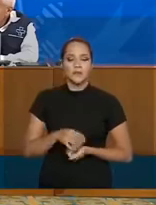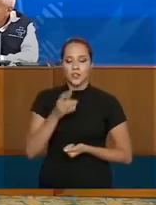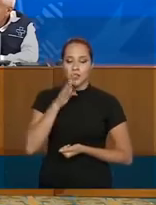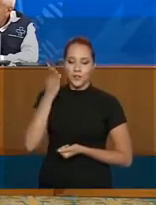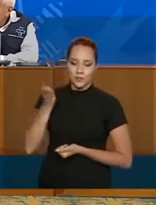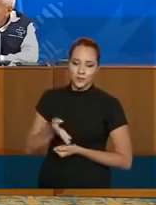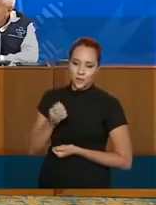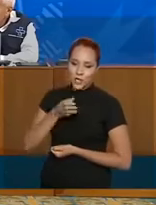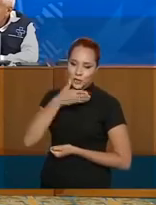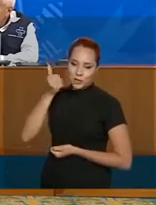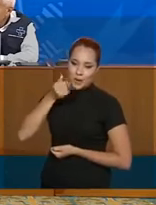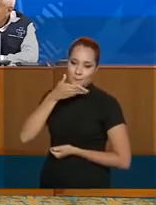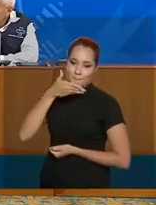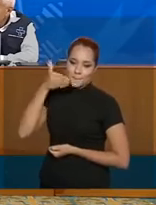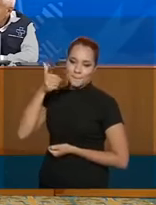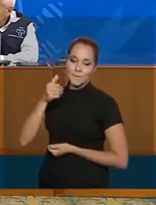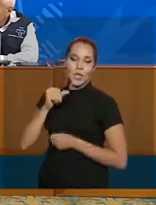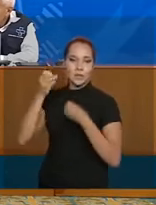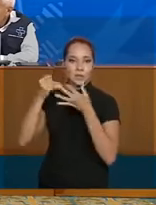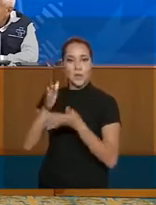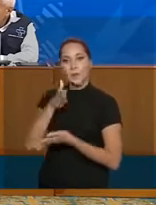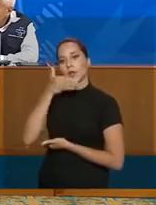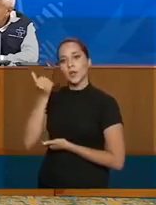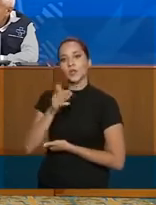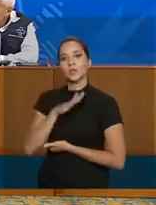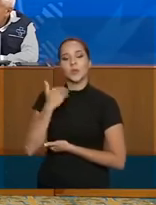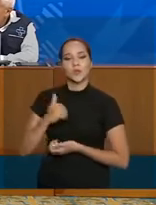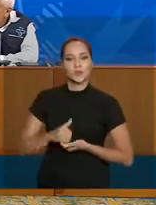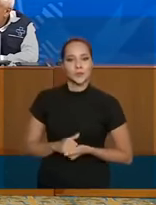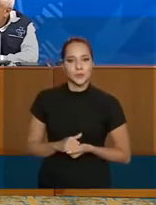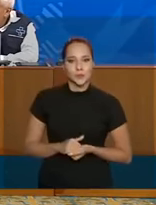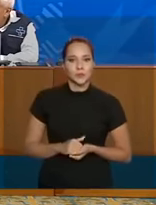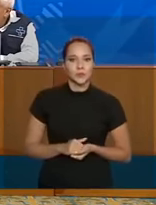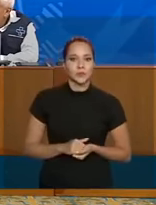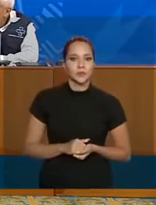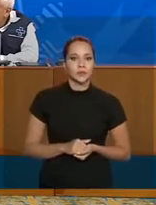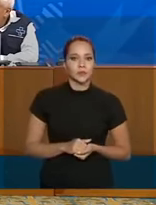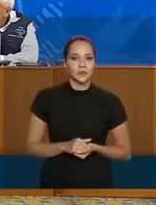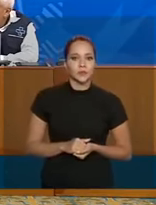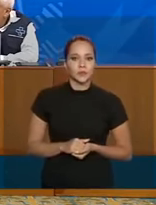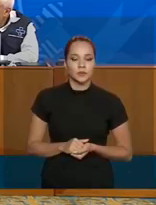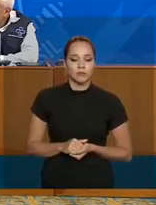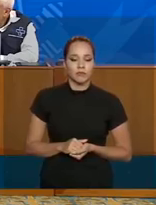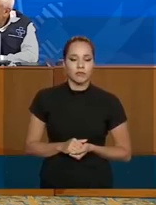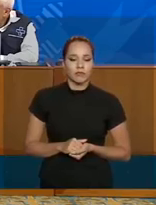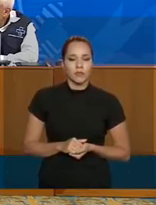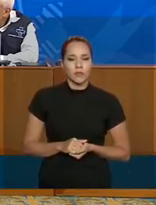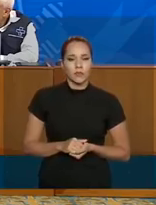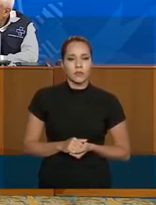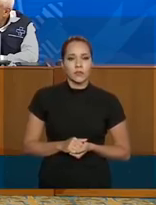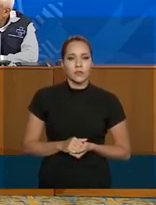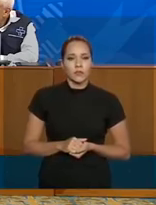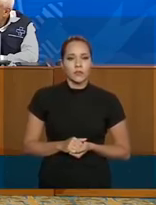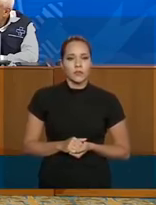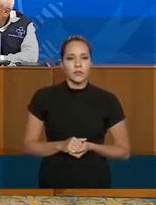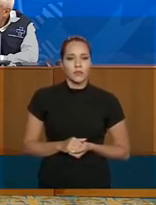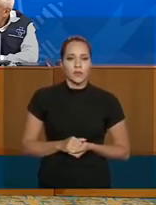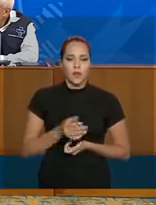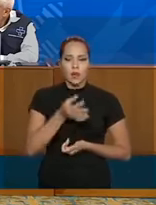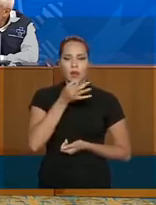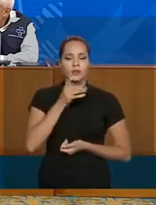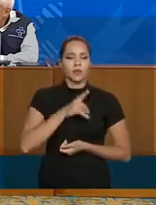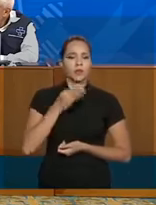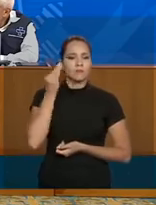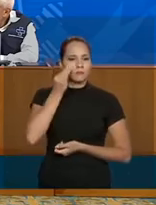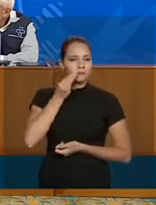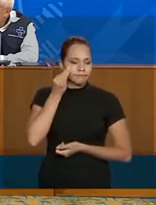pode te dizer mais sobre essa questão do óbito. Tem mais alguma coisa aí, Wanderson? A questão dos testes,